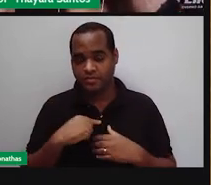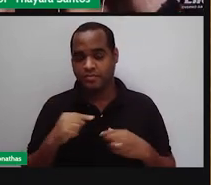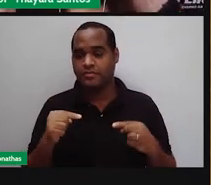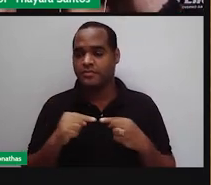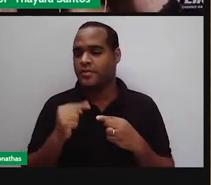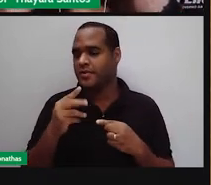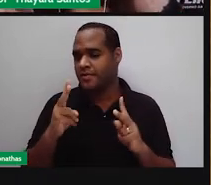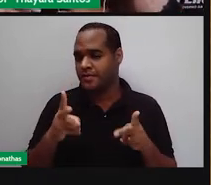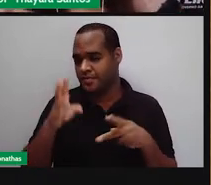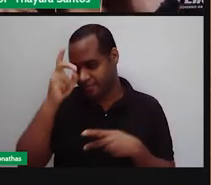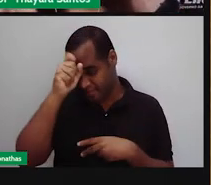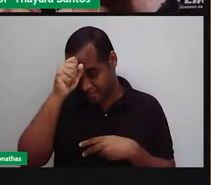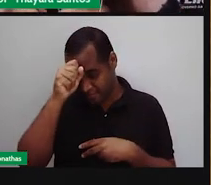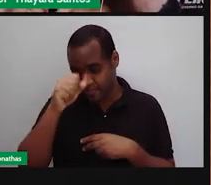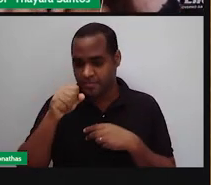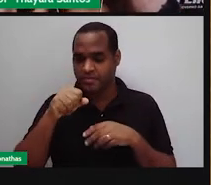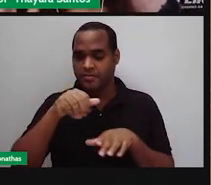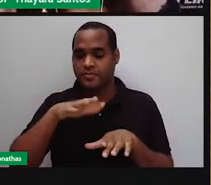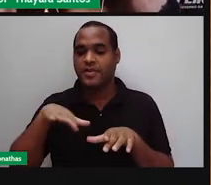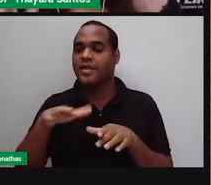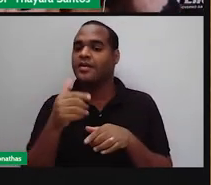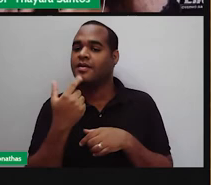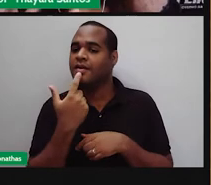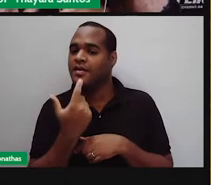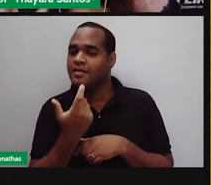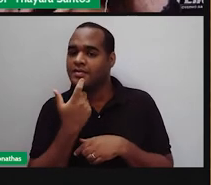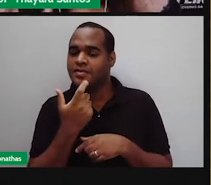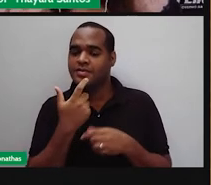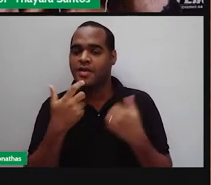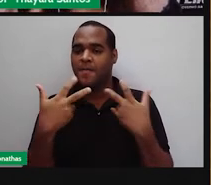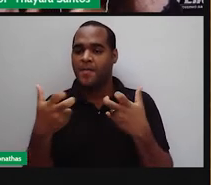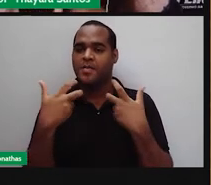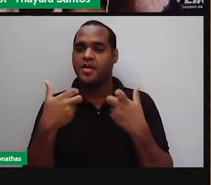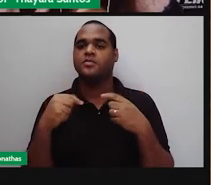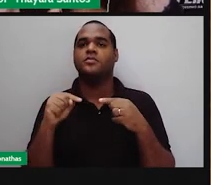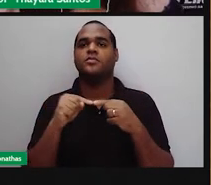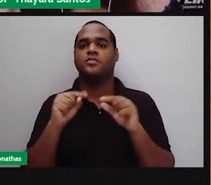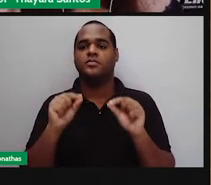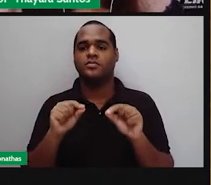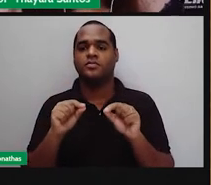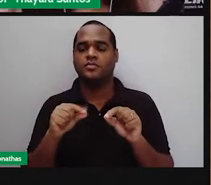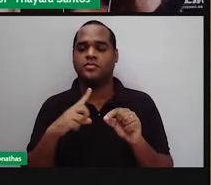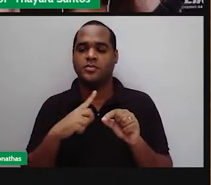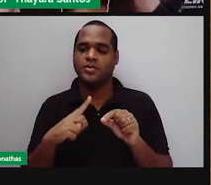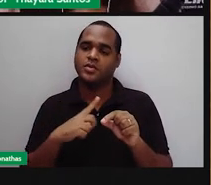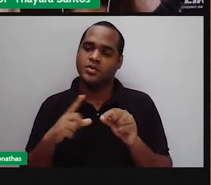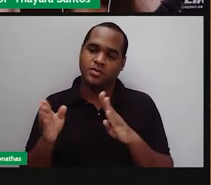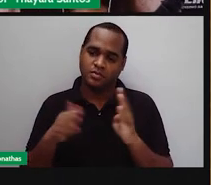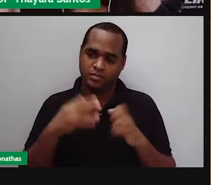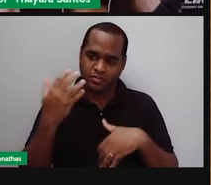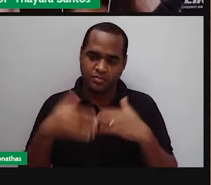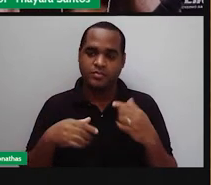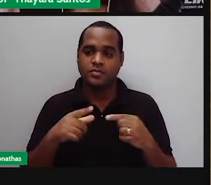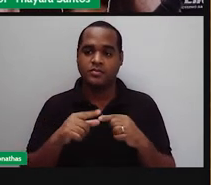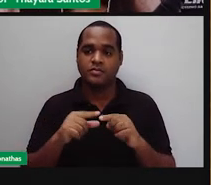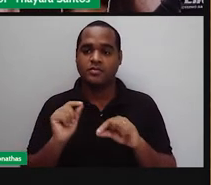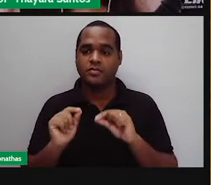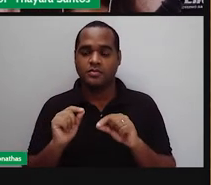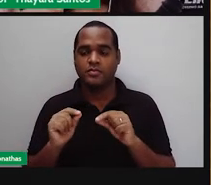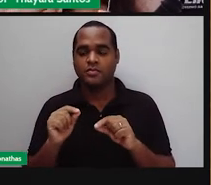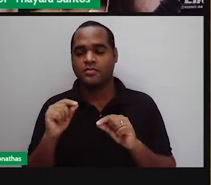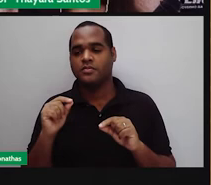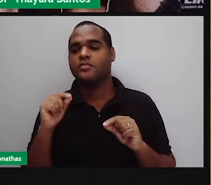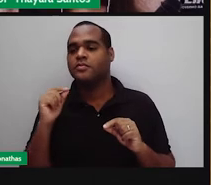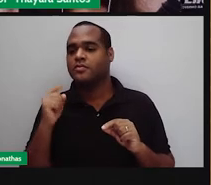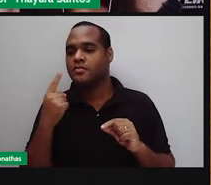para vocês entenderem. Cada região da nossa língua é responsável pela percepção de um sabor específico. Porque ela tem um grupo de papilas gustativas ali